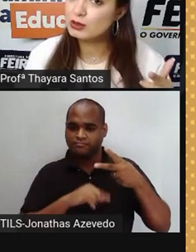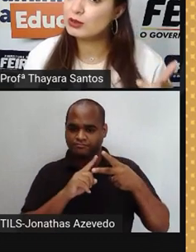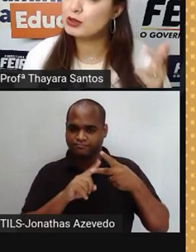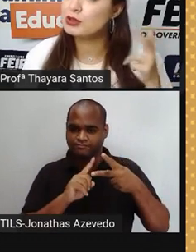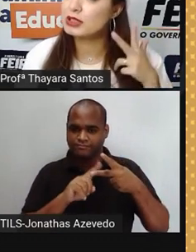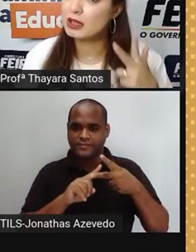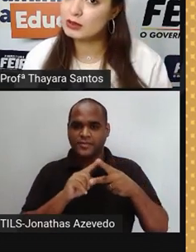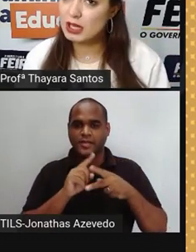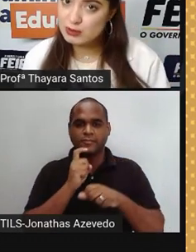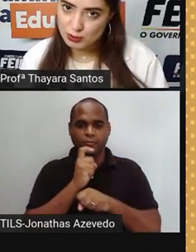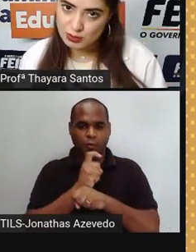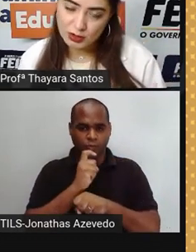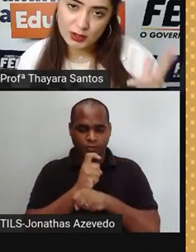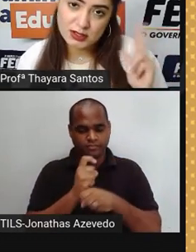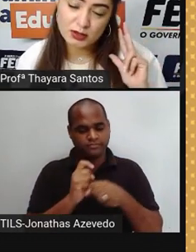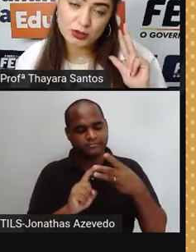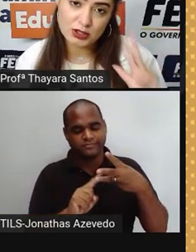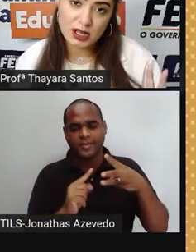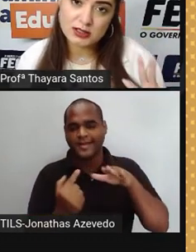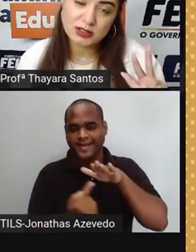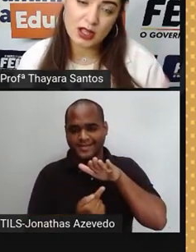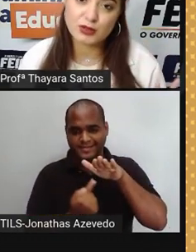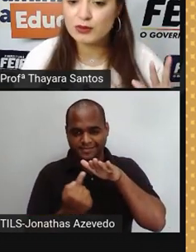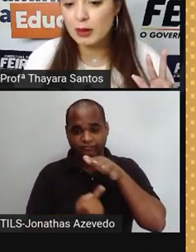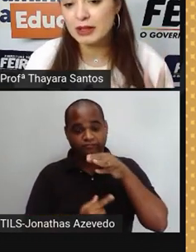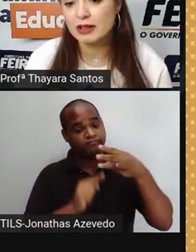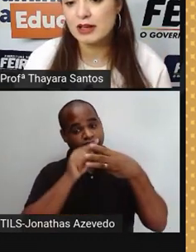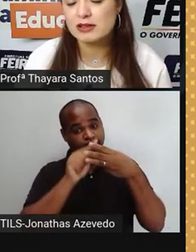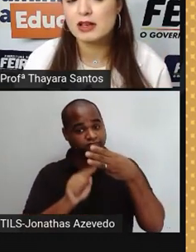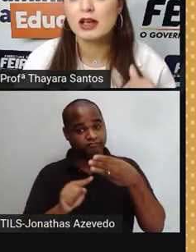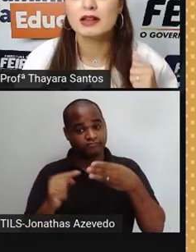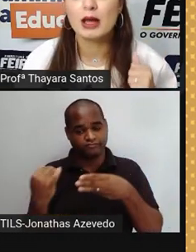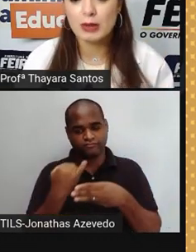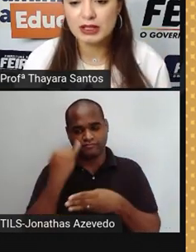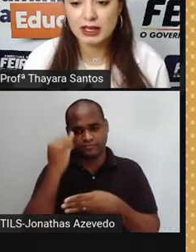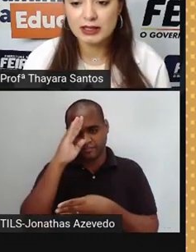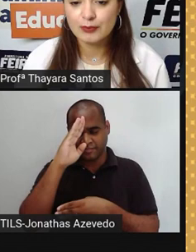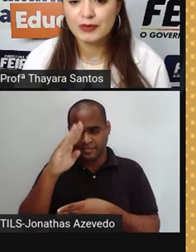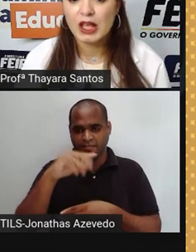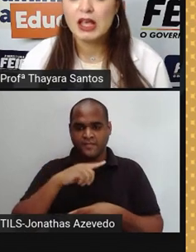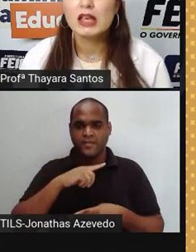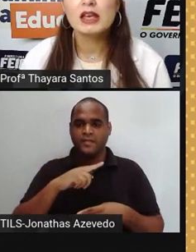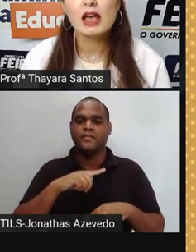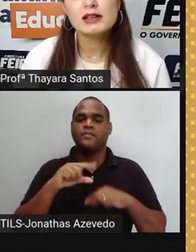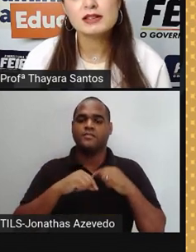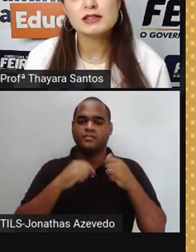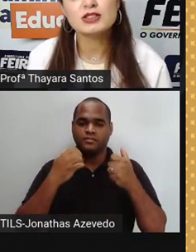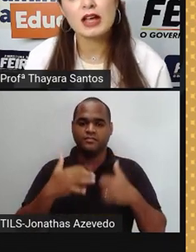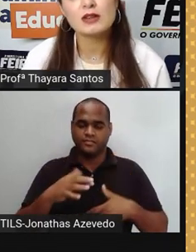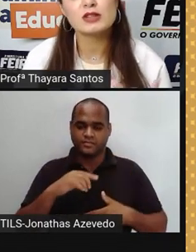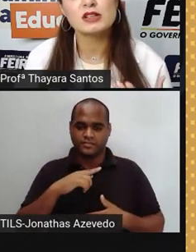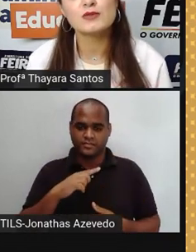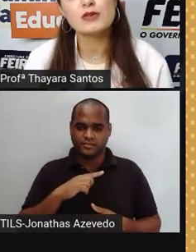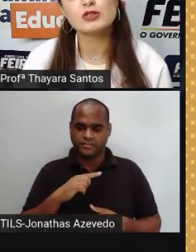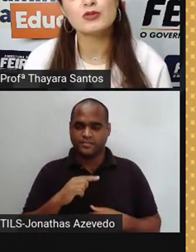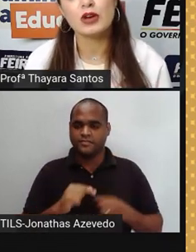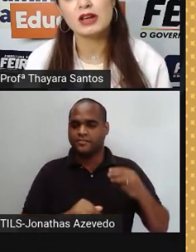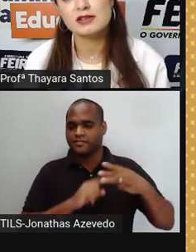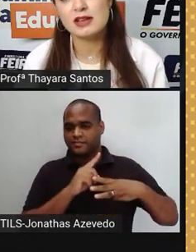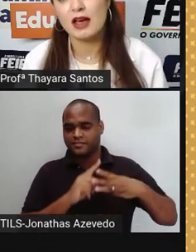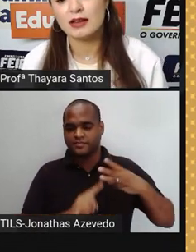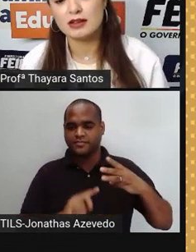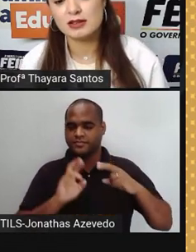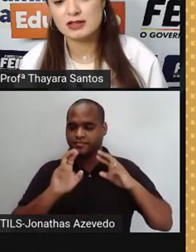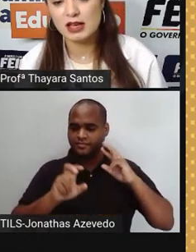sólido e o estado gasoso. Então, esses são os três estados fundamentais da matéria. E esses estados, eles vão se